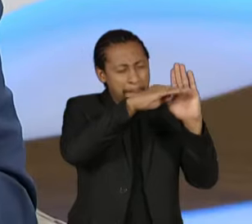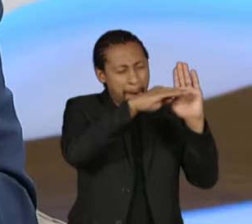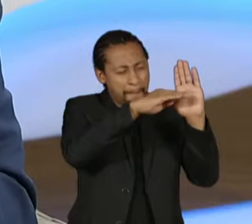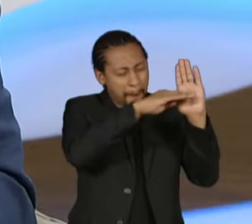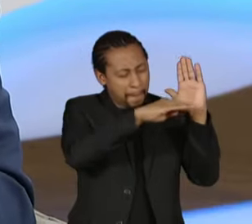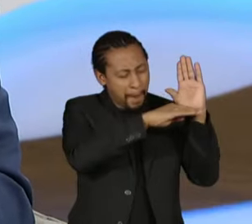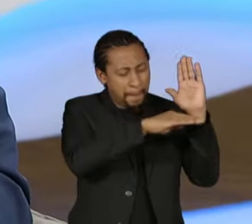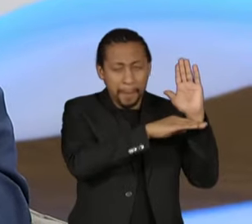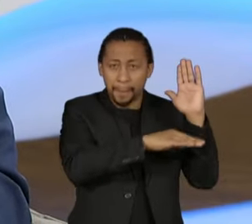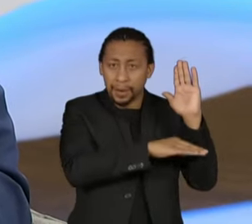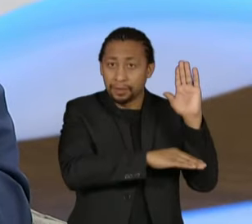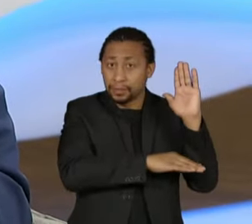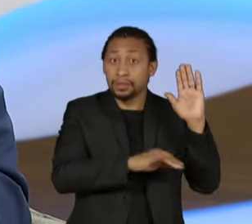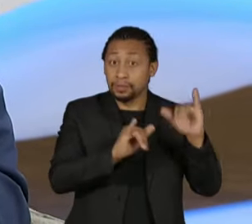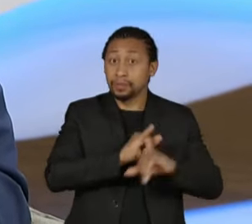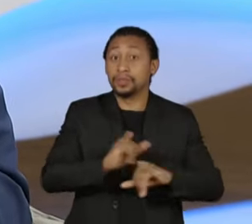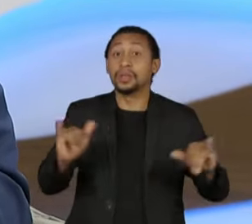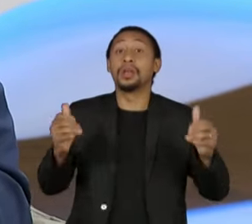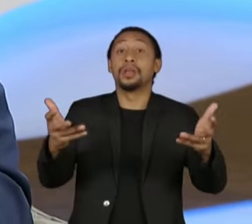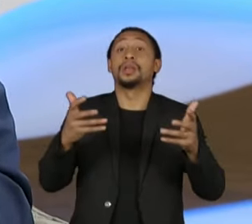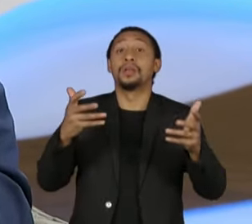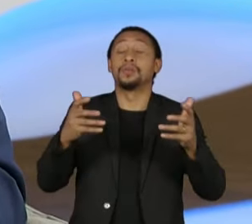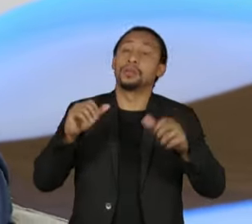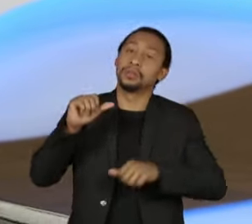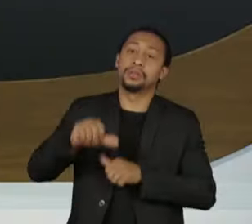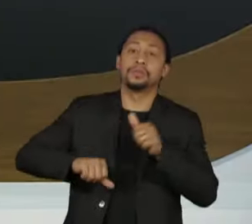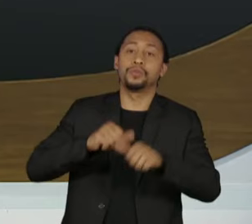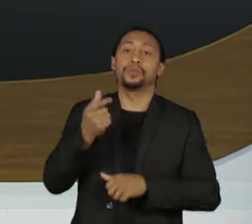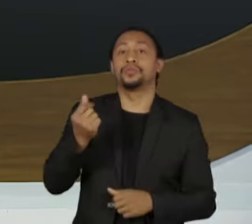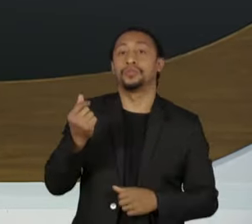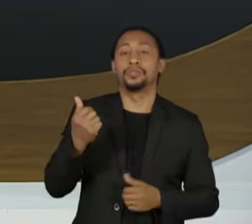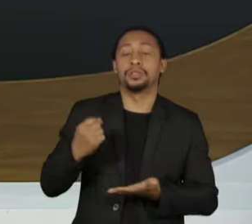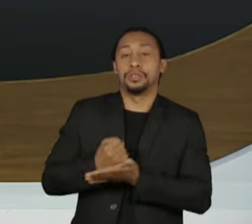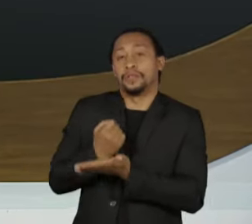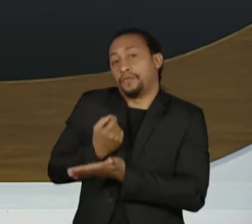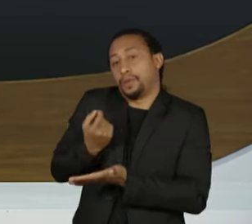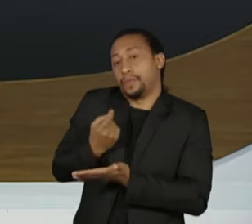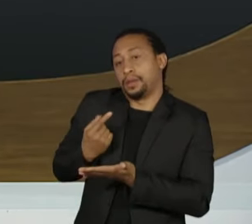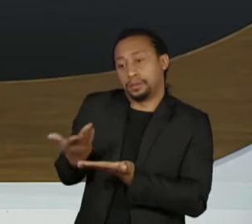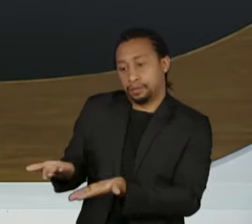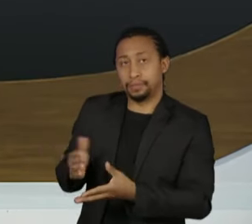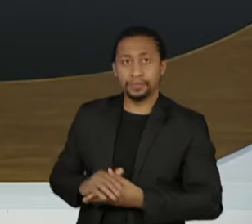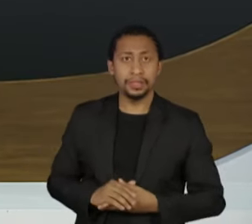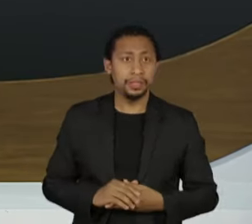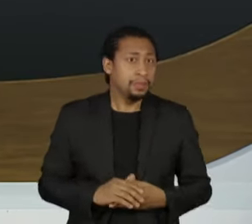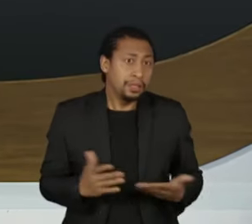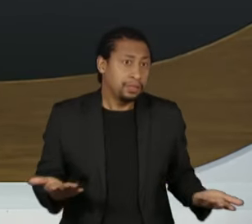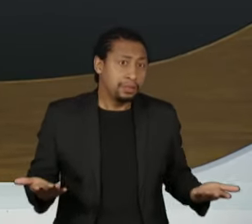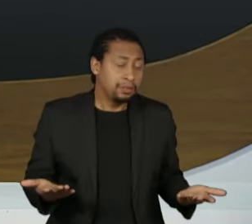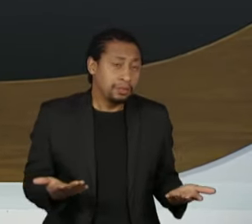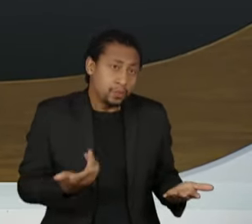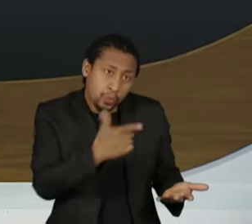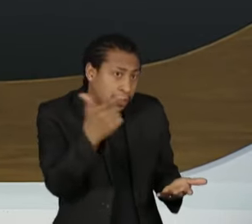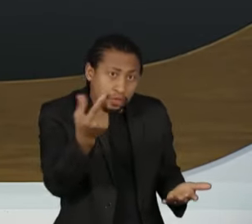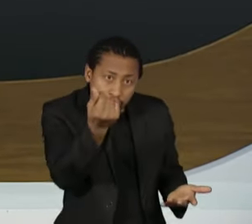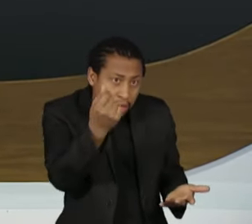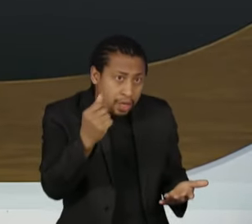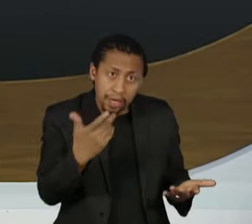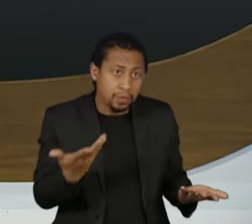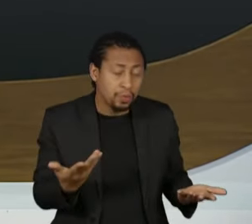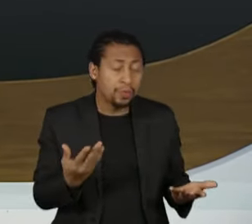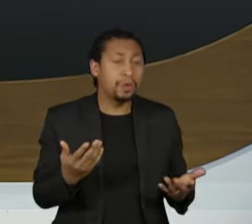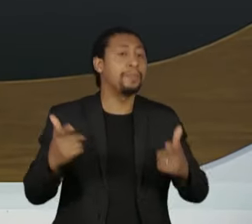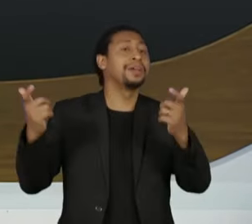eu quero que corte o dinheiro da Pois é, mas eu tenho muitas prioridades, só que eu não tenho dinheiro para tudo. E o que o André está perguntando é de onde vem o dinheiro.